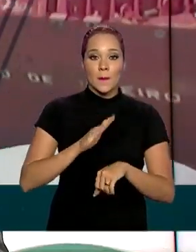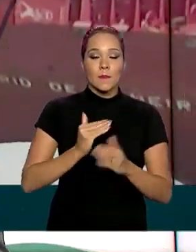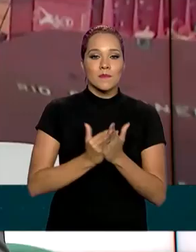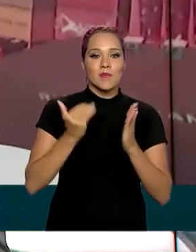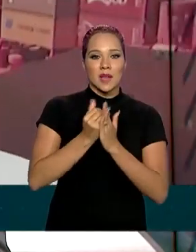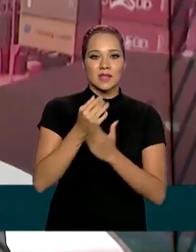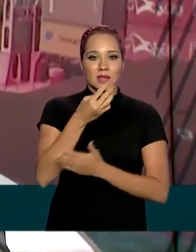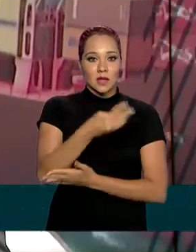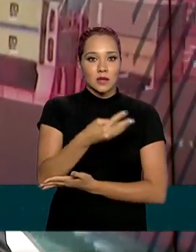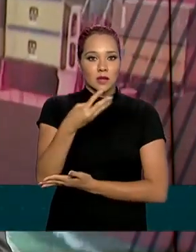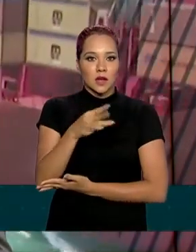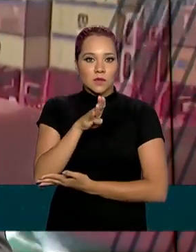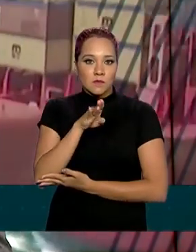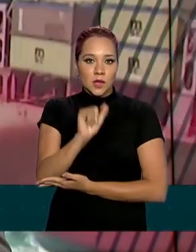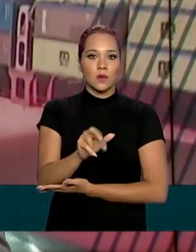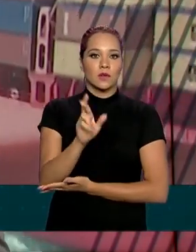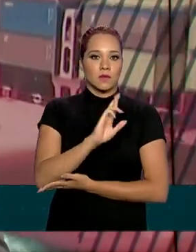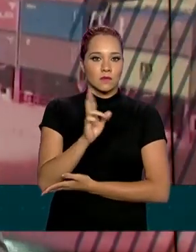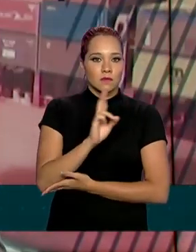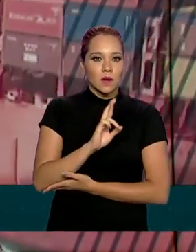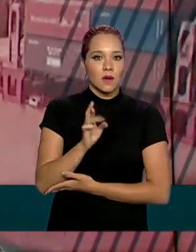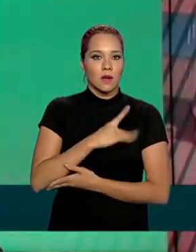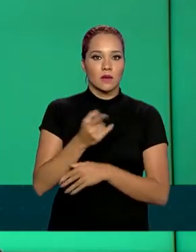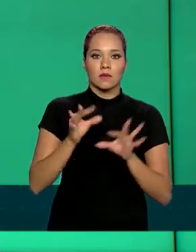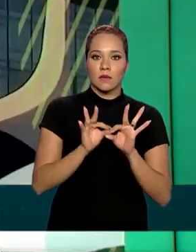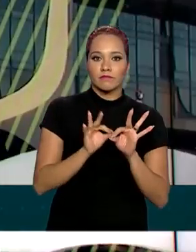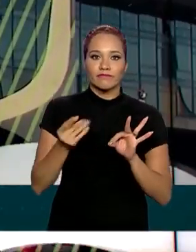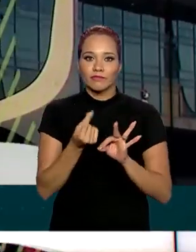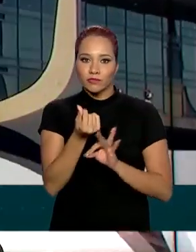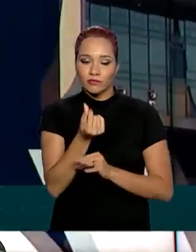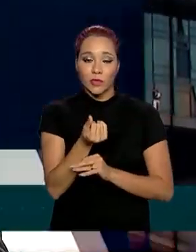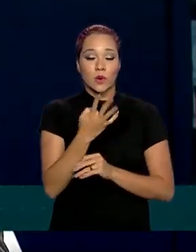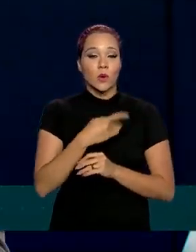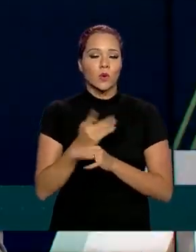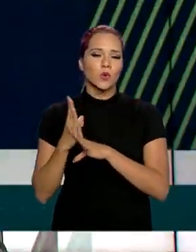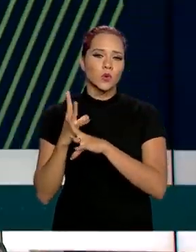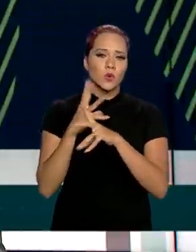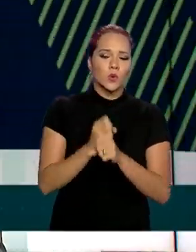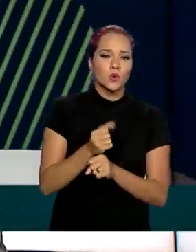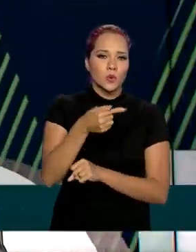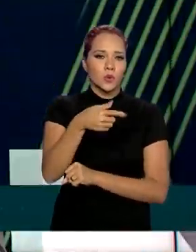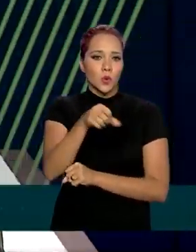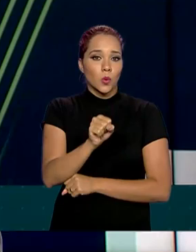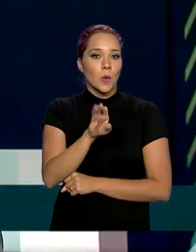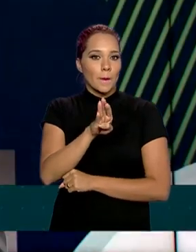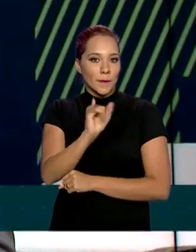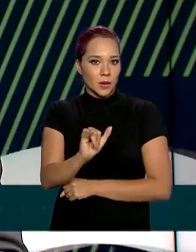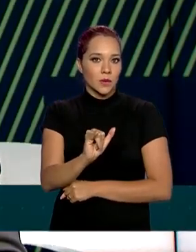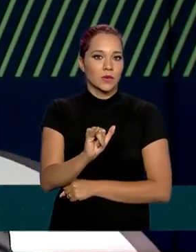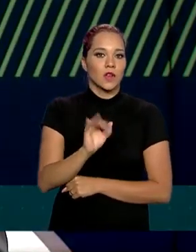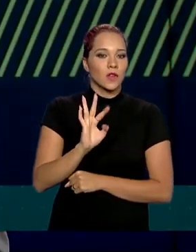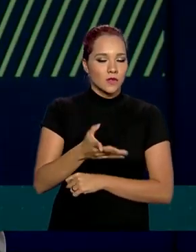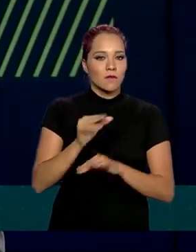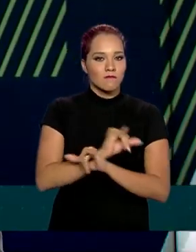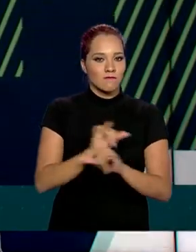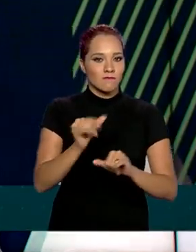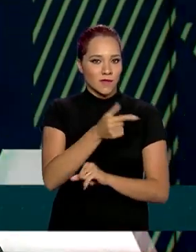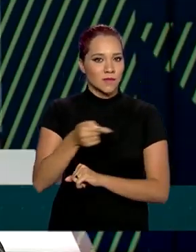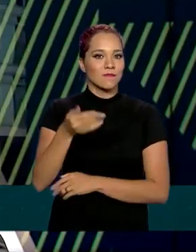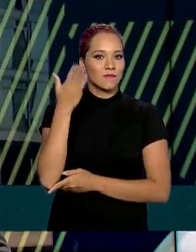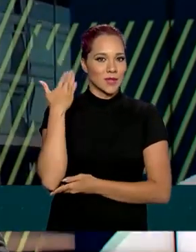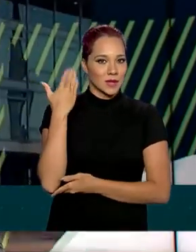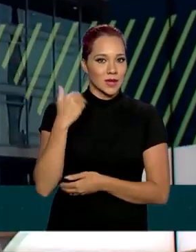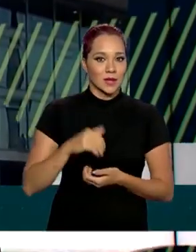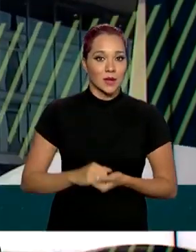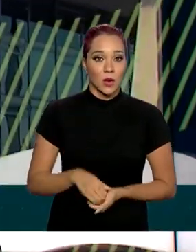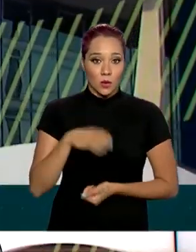bilhões de reais em linhas de crédito. O dinheiro se soma aos 78 bilhões já anunciados na semana passada.